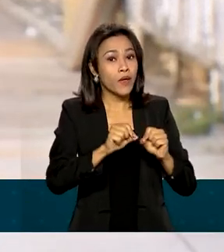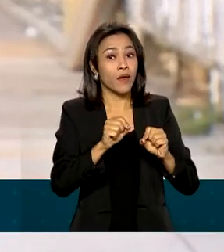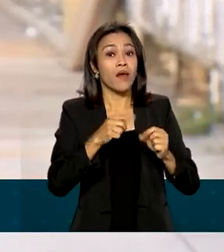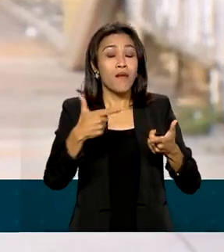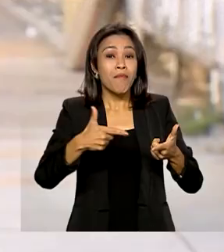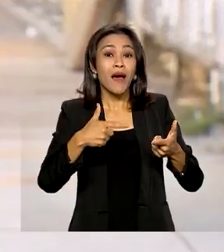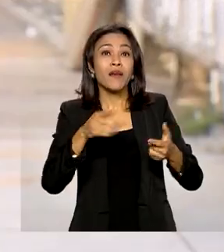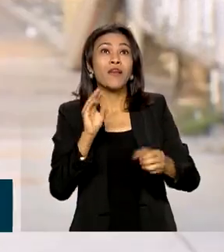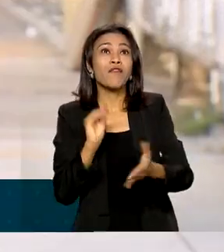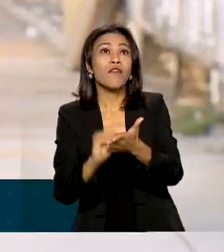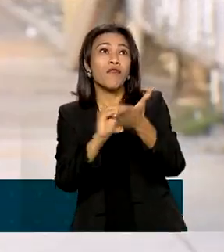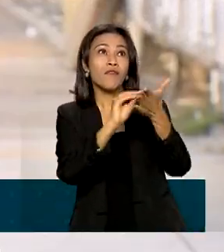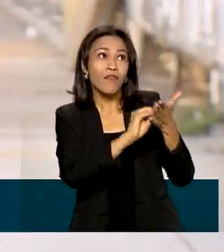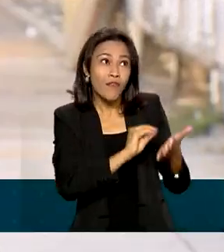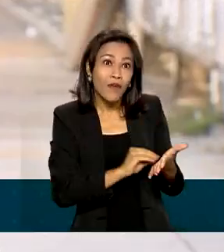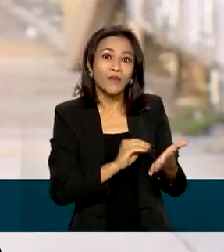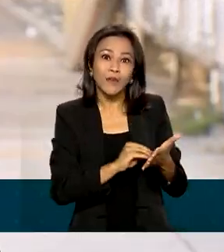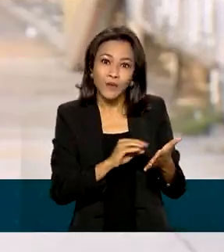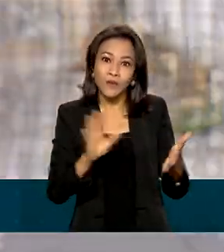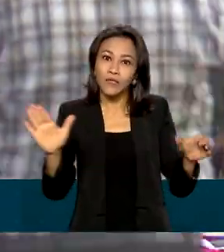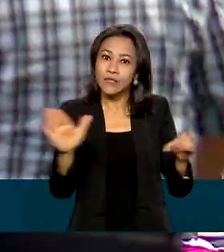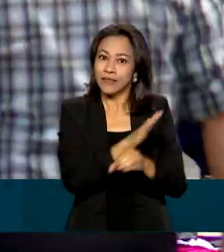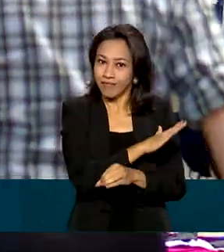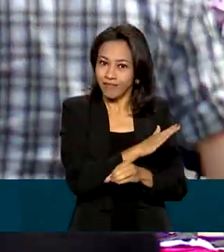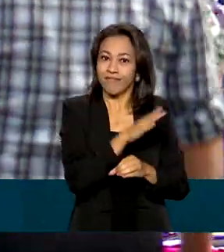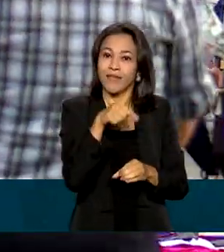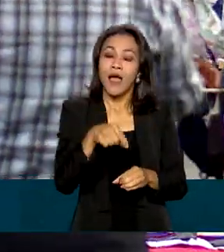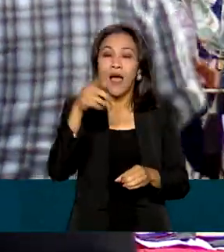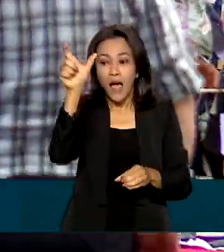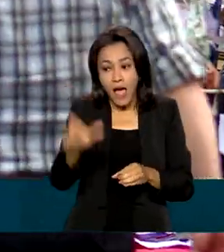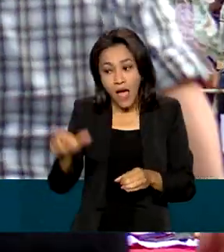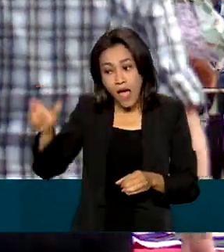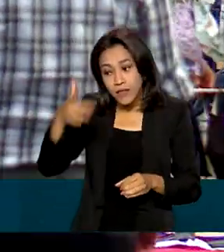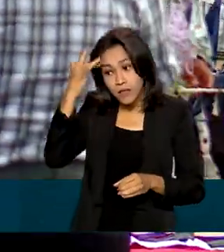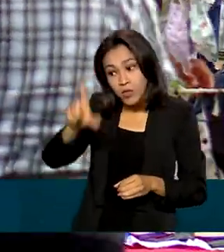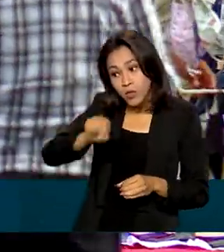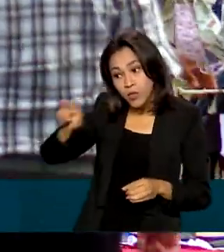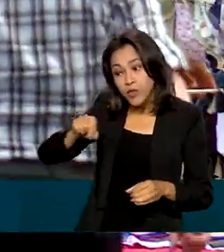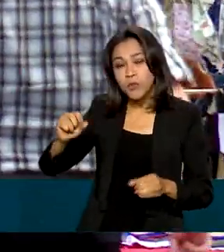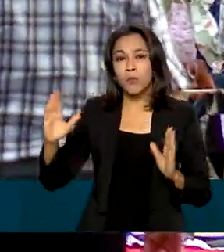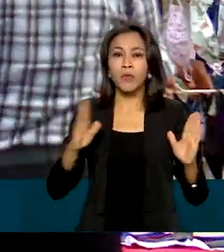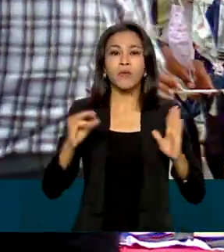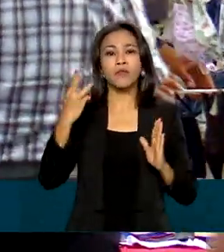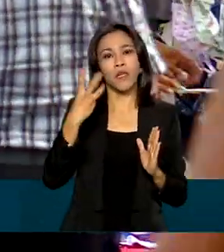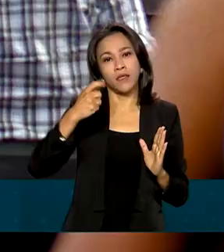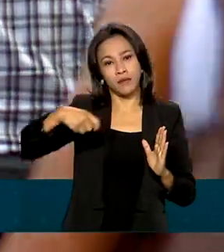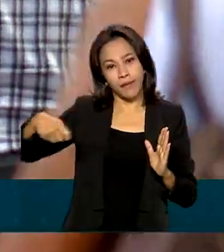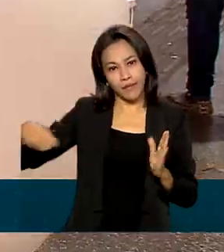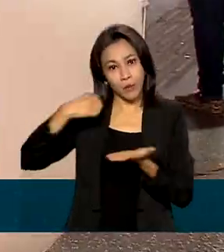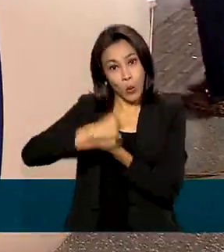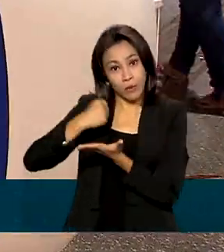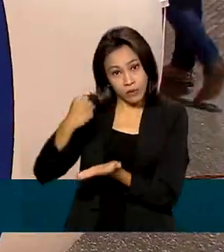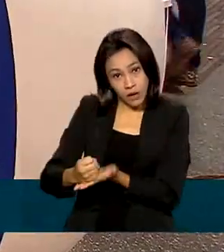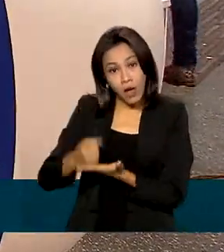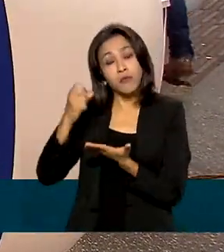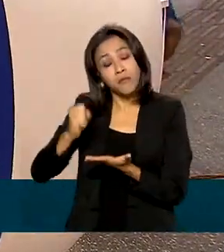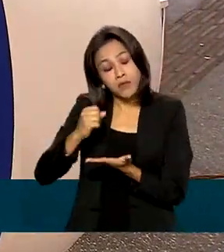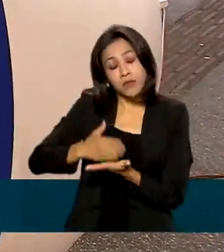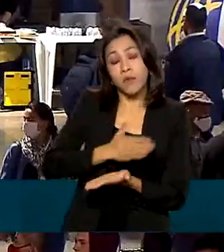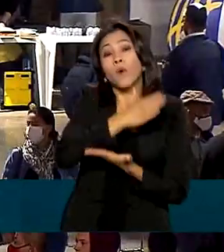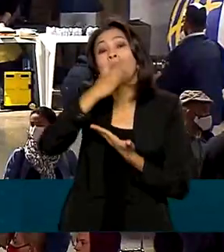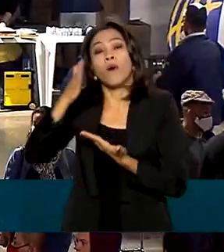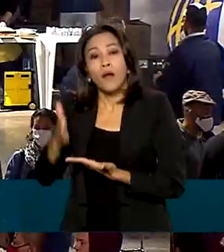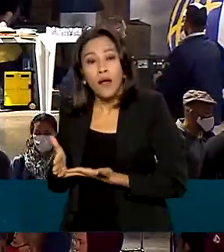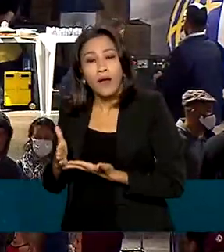diversos municípios do país. A previsão é de que os selecionados trabalhem por até três meses, mas esse contrato pode ser prorrogado.